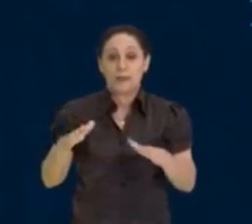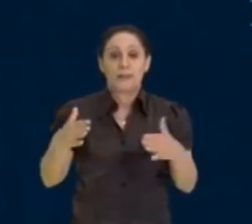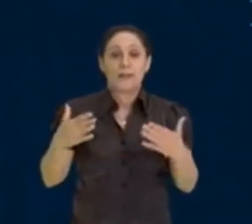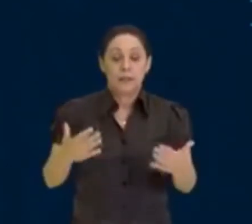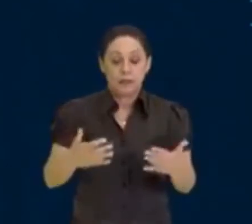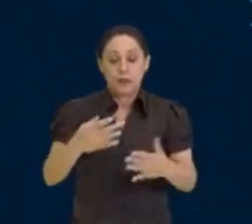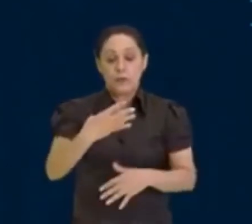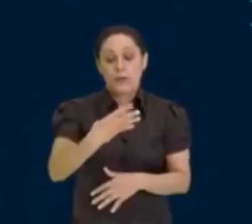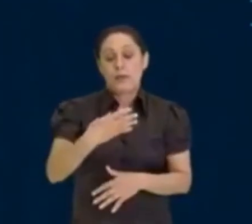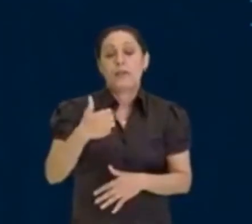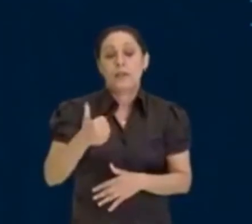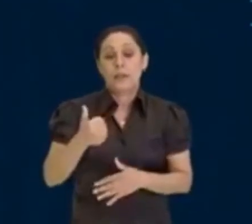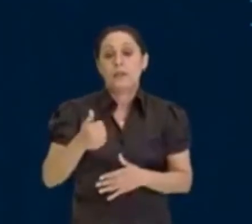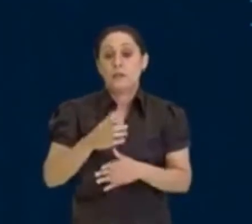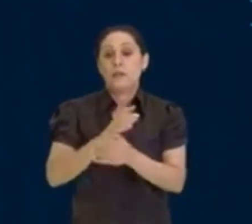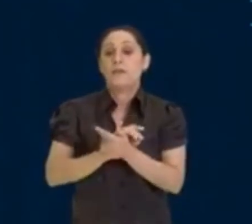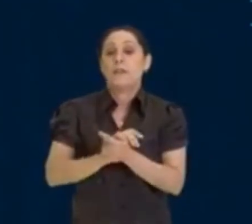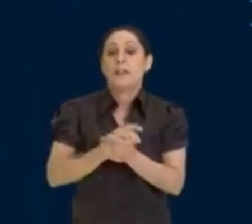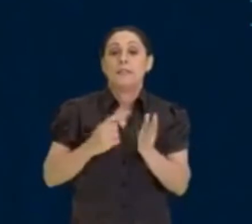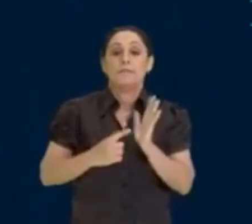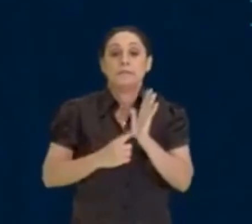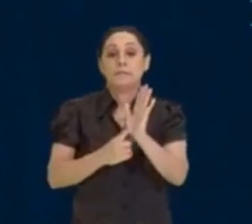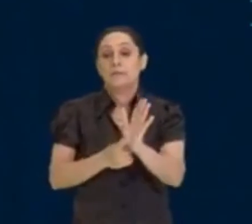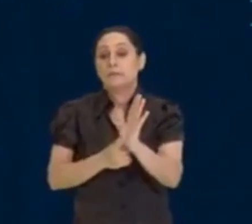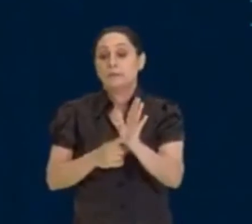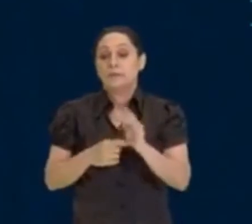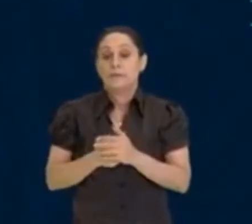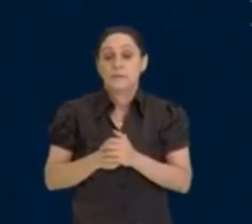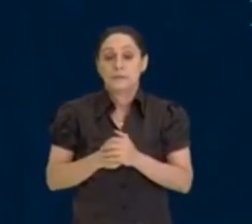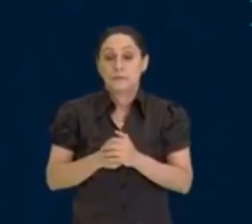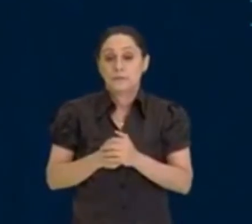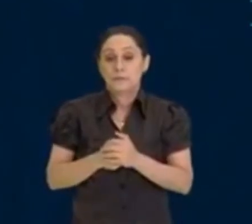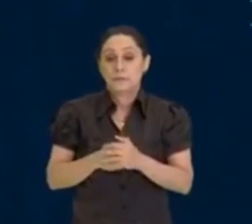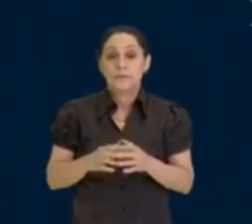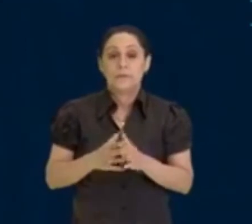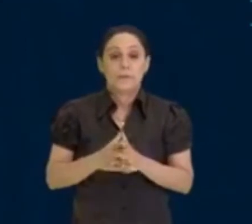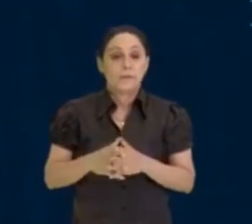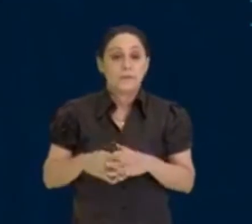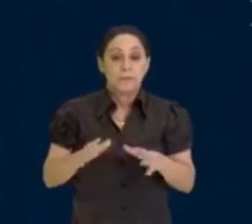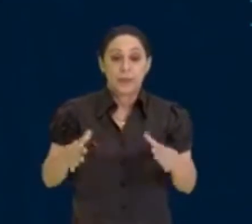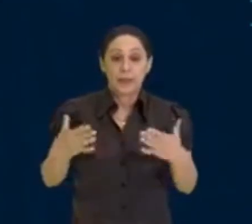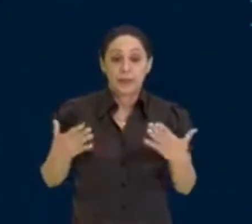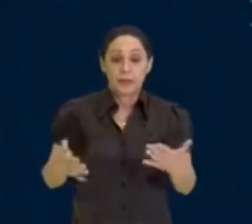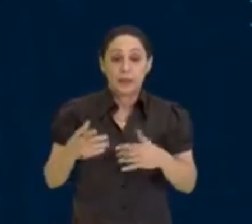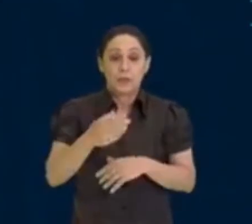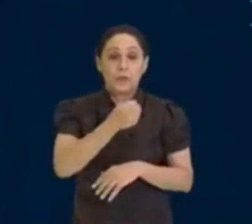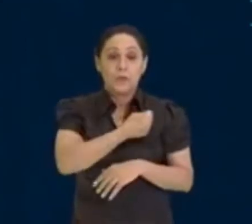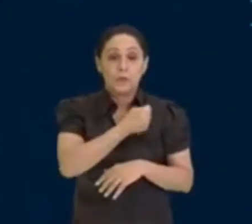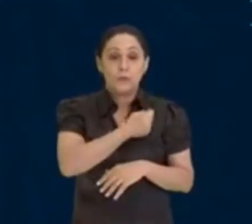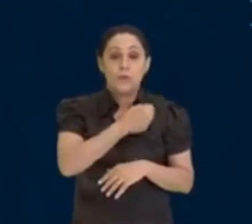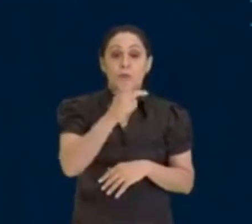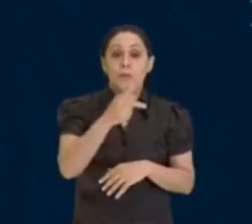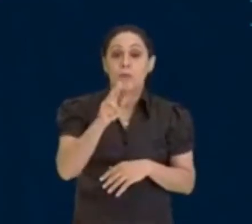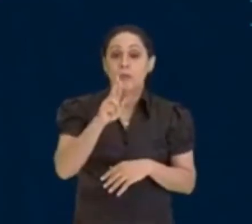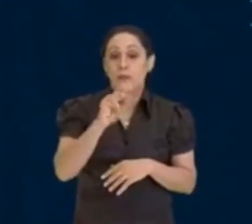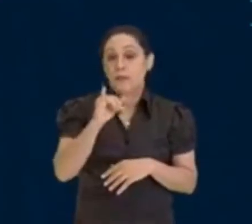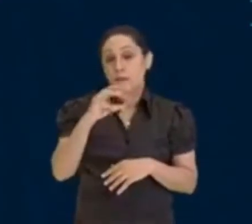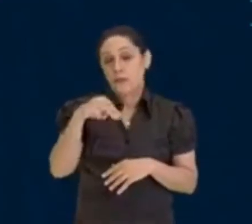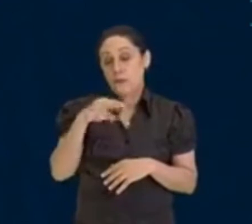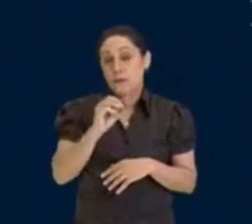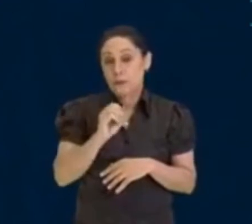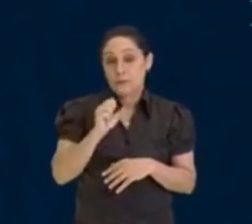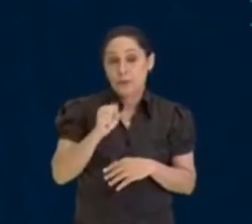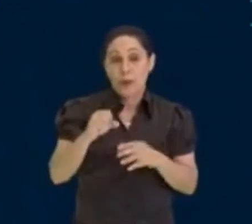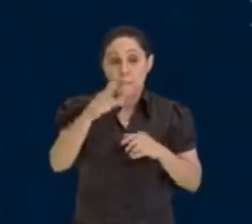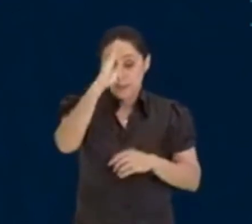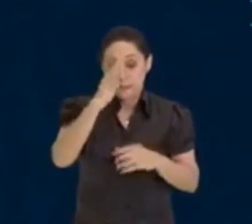aparecer, tá? É o número primo, então, tudo certinho aqui, Então, o número primo, não vai esquecer, principal